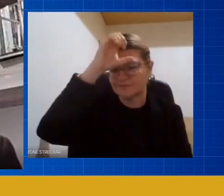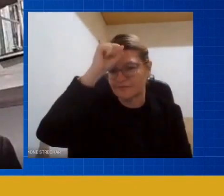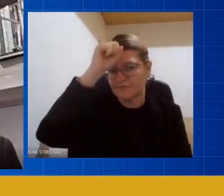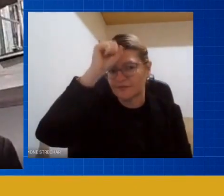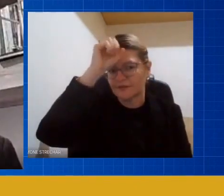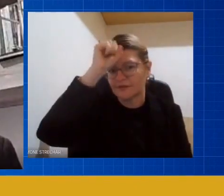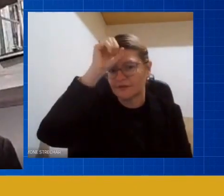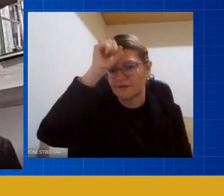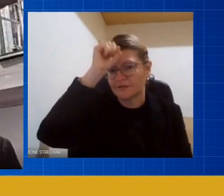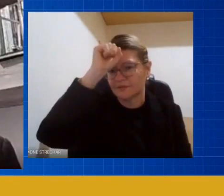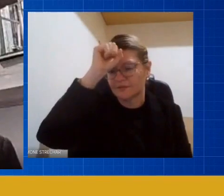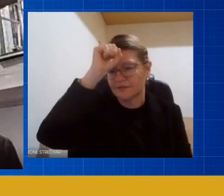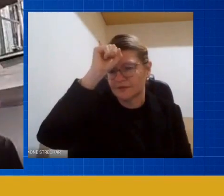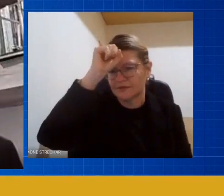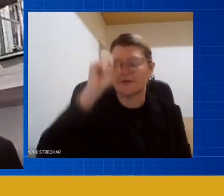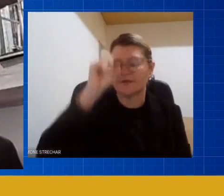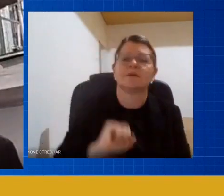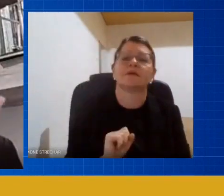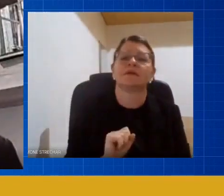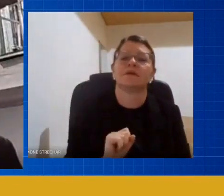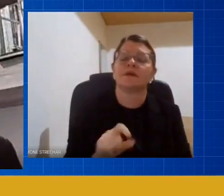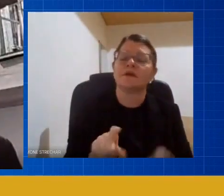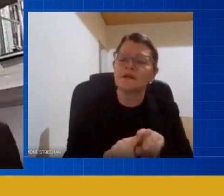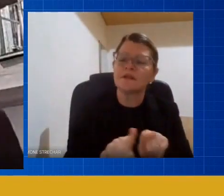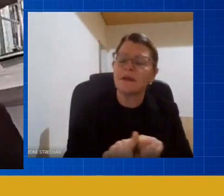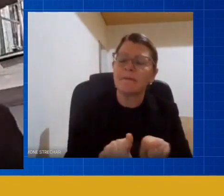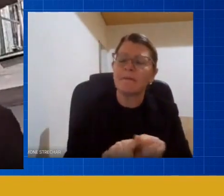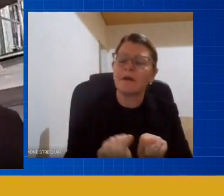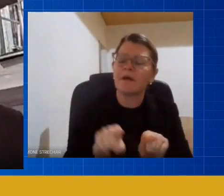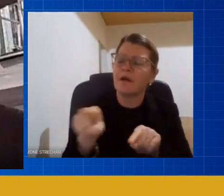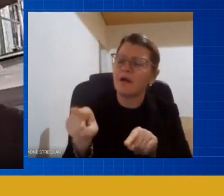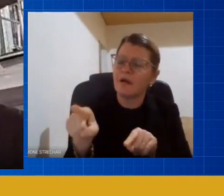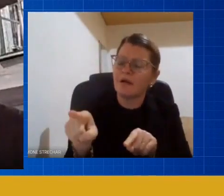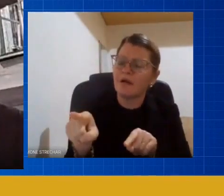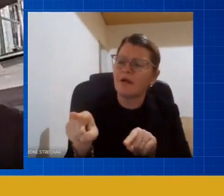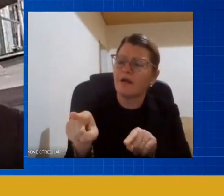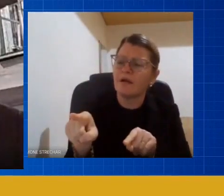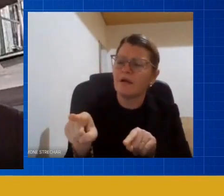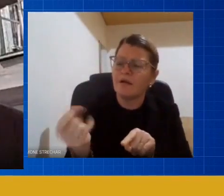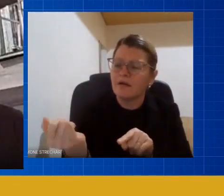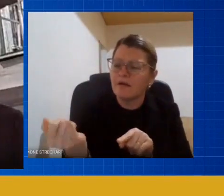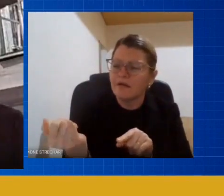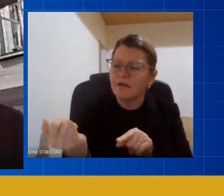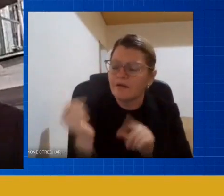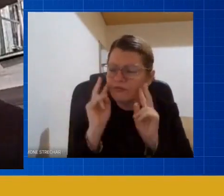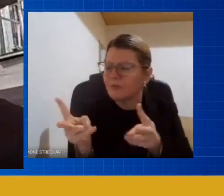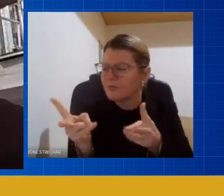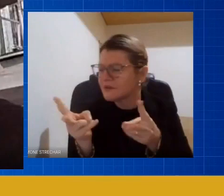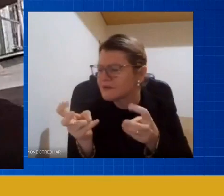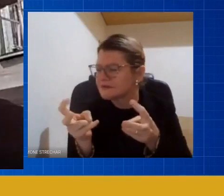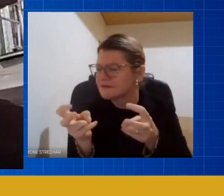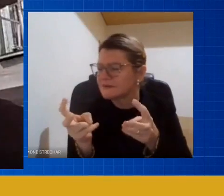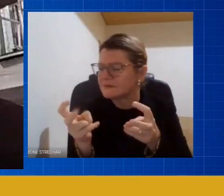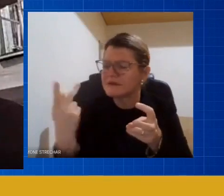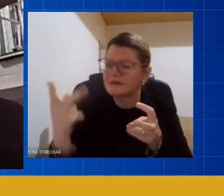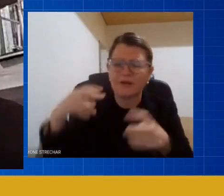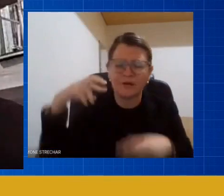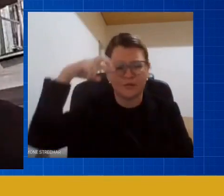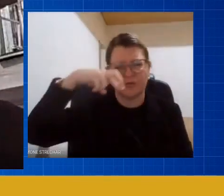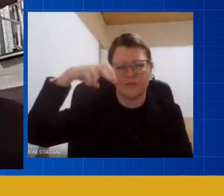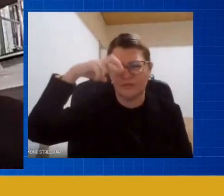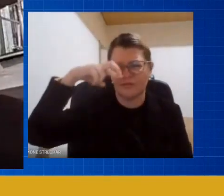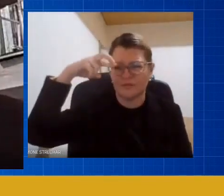observando elas né o feedback que elas me deu nenhum livro me daria né porque eu pude observar por exemplo